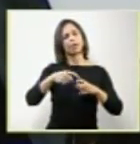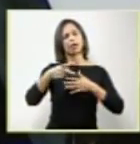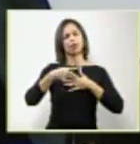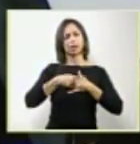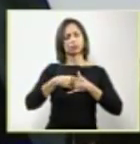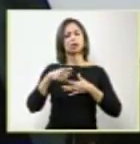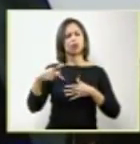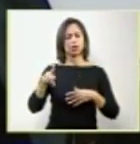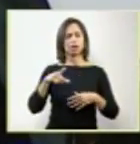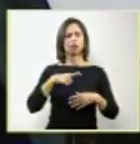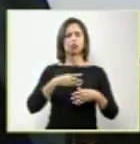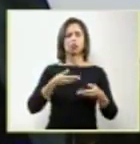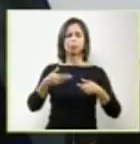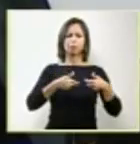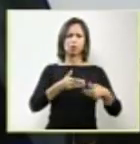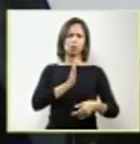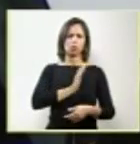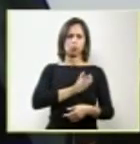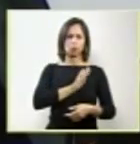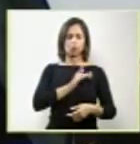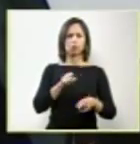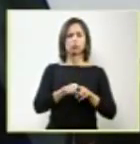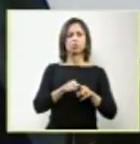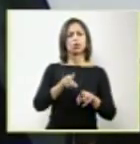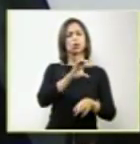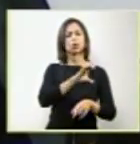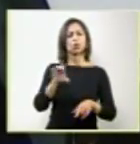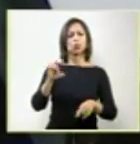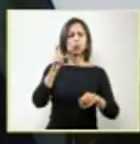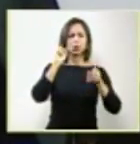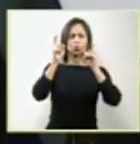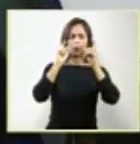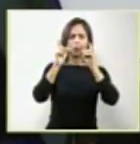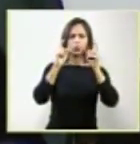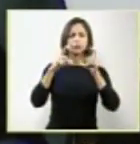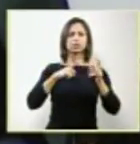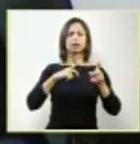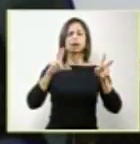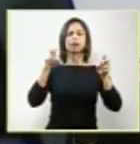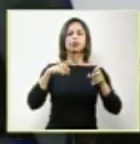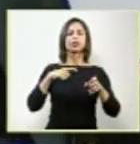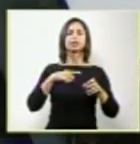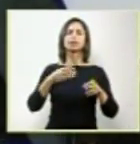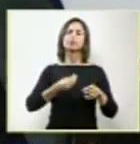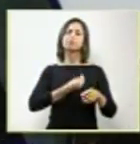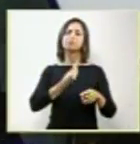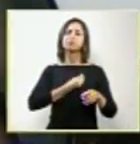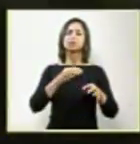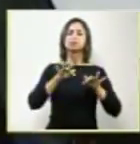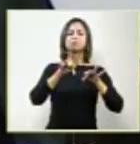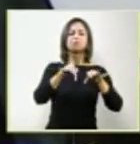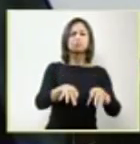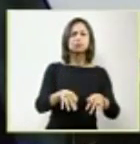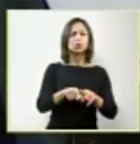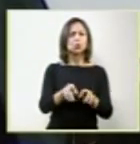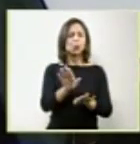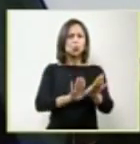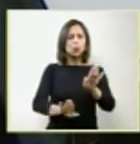cardiologista, coordenador da Câmara sobre Terminalidade da Vida e Cuidados Paliativos,